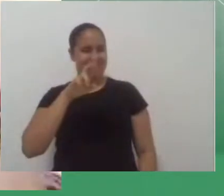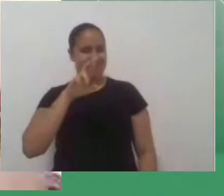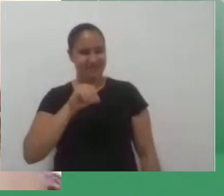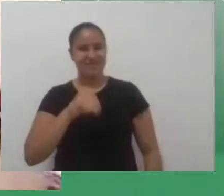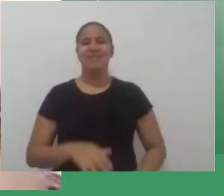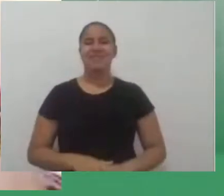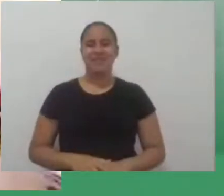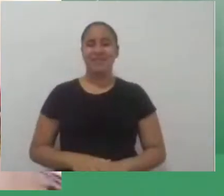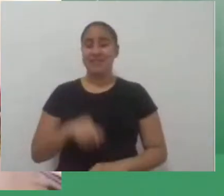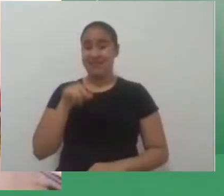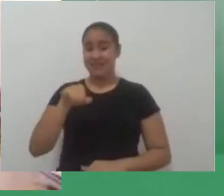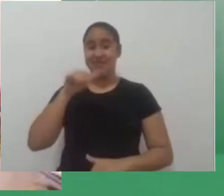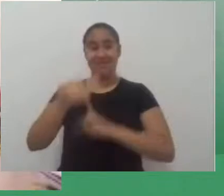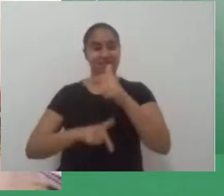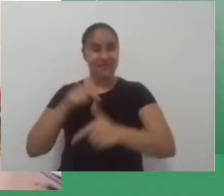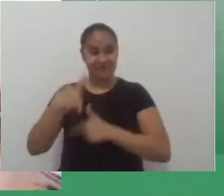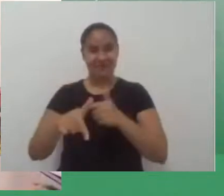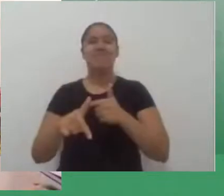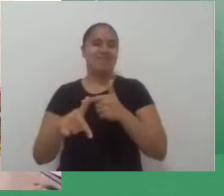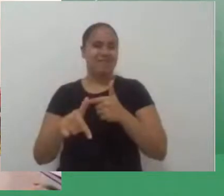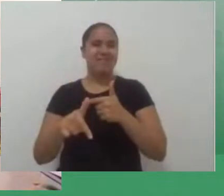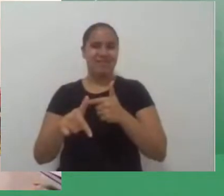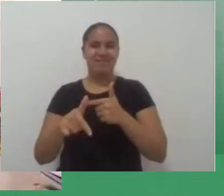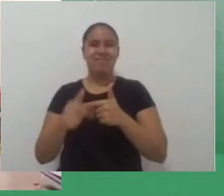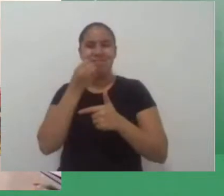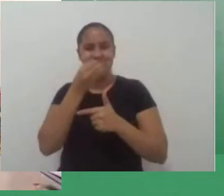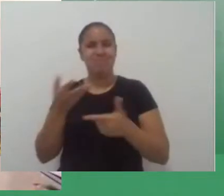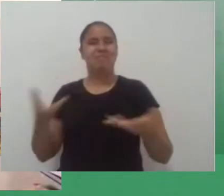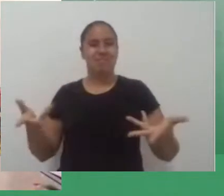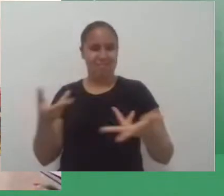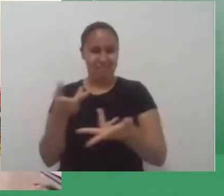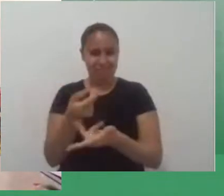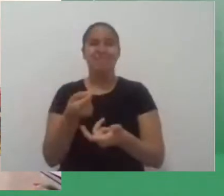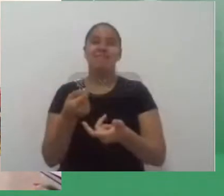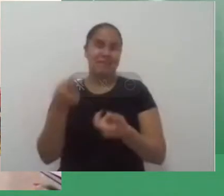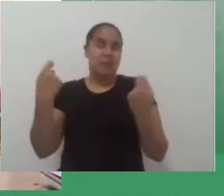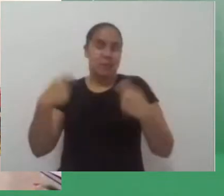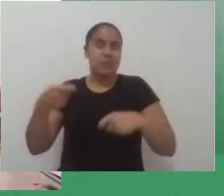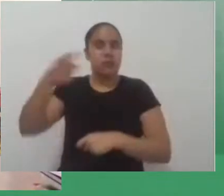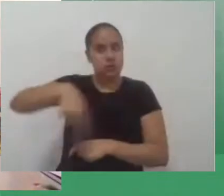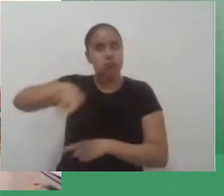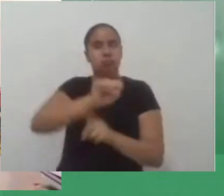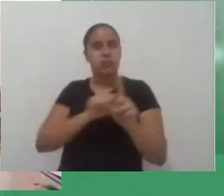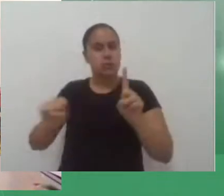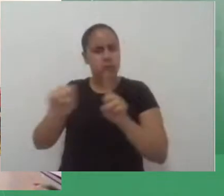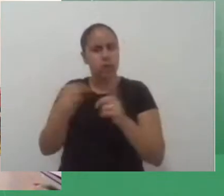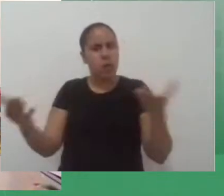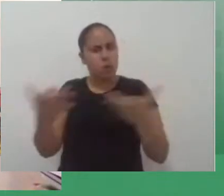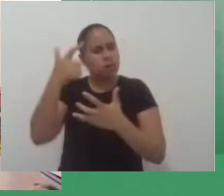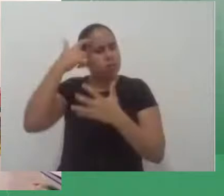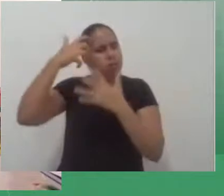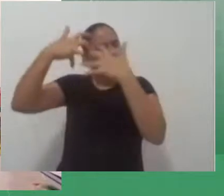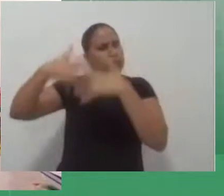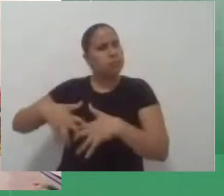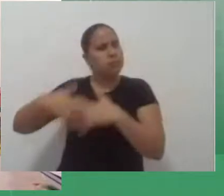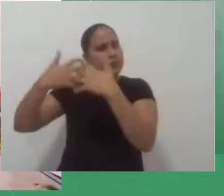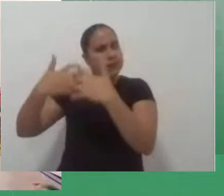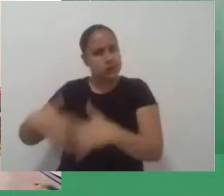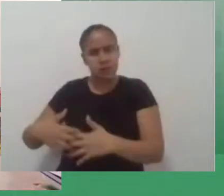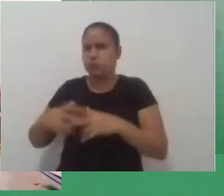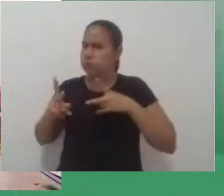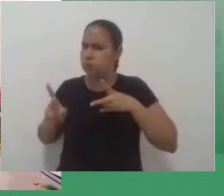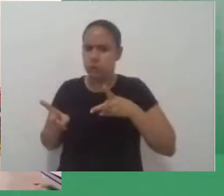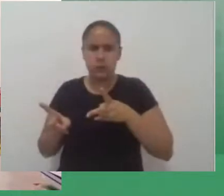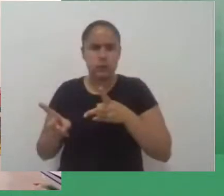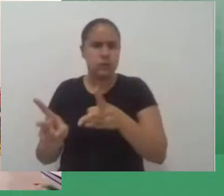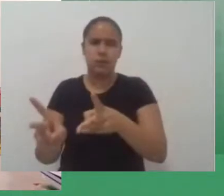Trabalho bastante pertinente, que deve ser debatido, né, na nossa sociedade, o quanto antes de sempre,